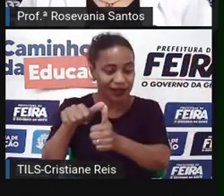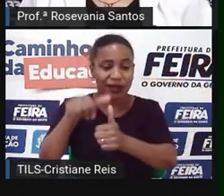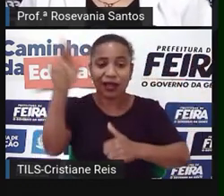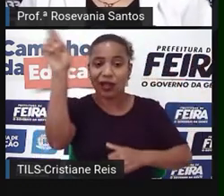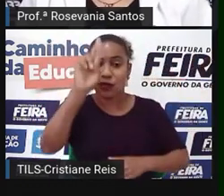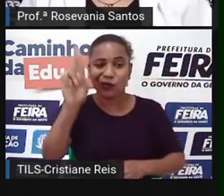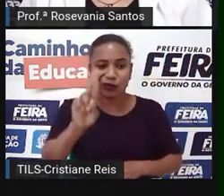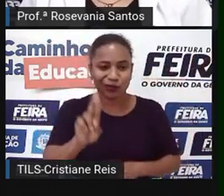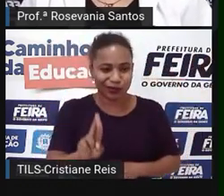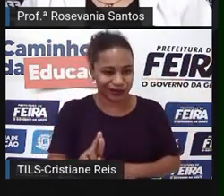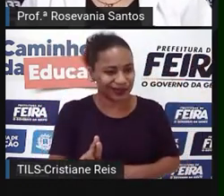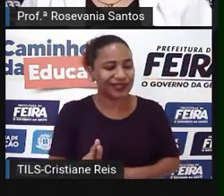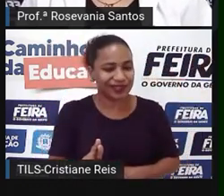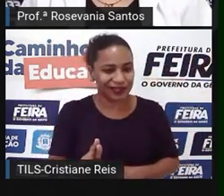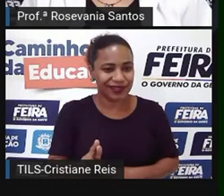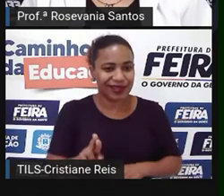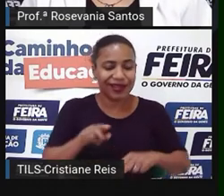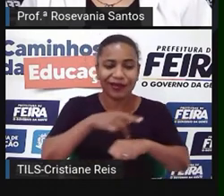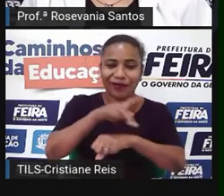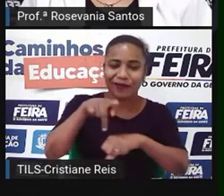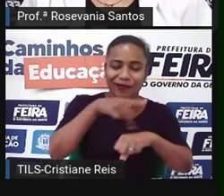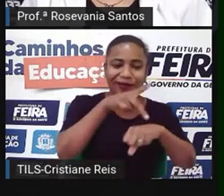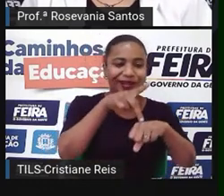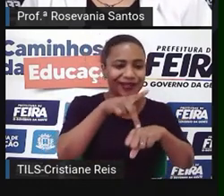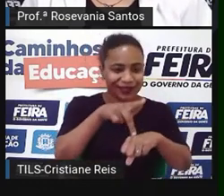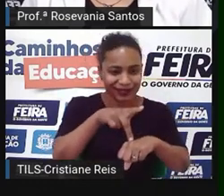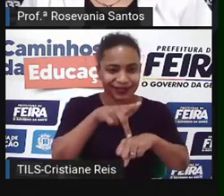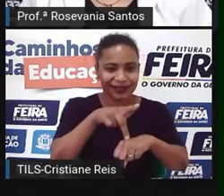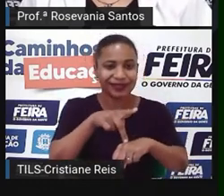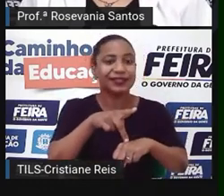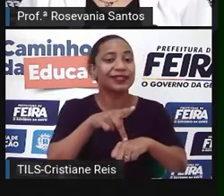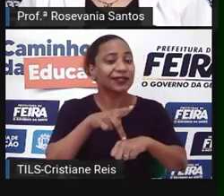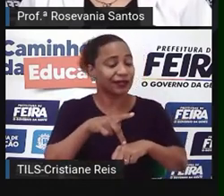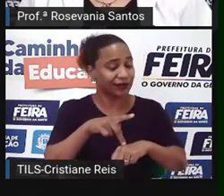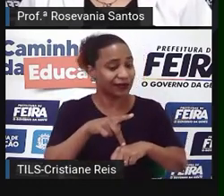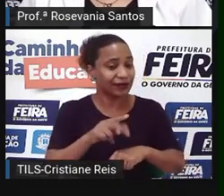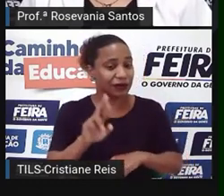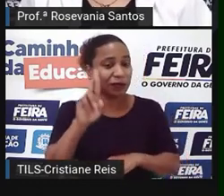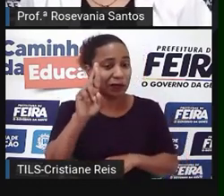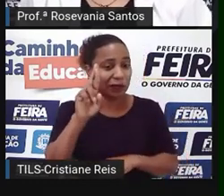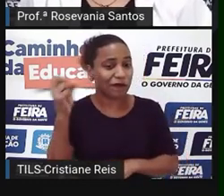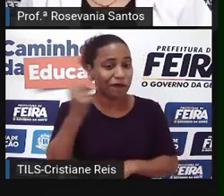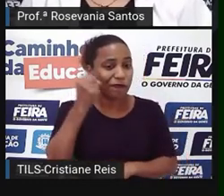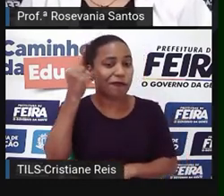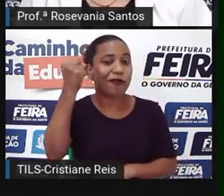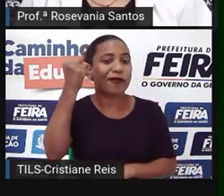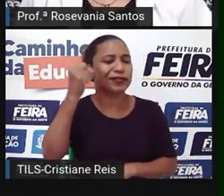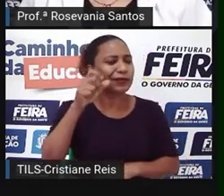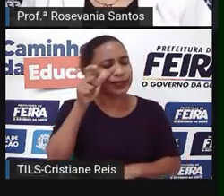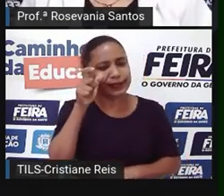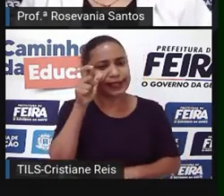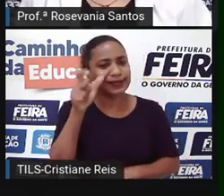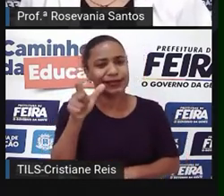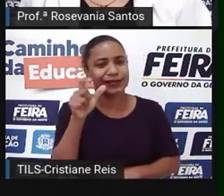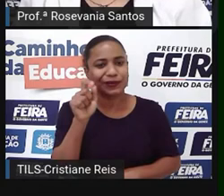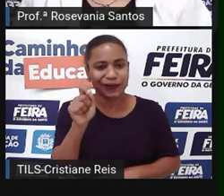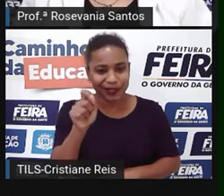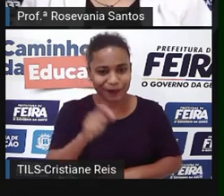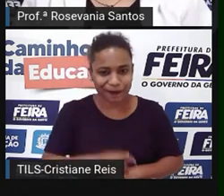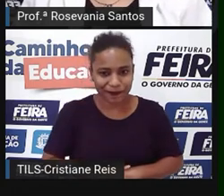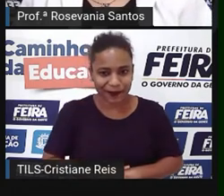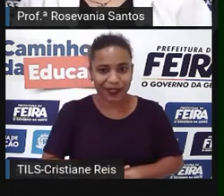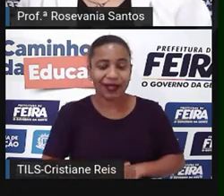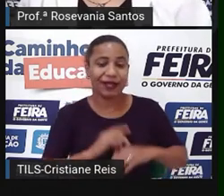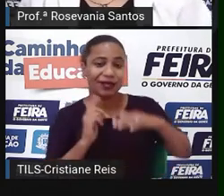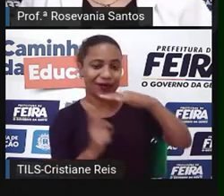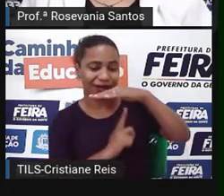o país que tem, vamos dizer assim, influência sobre os outros. Mas o que eles têm de interessante lá? Exploração de gás natural,